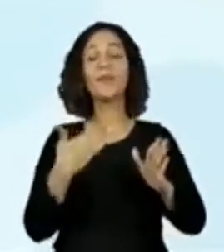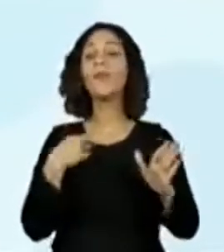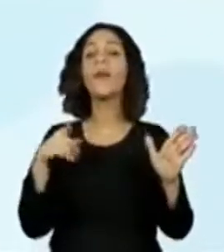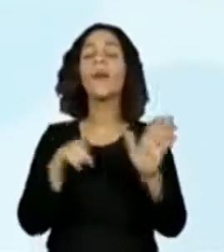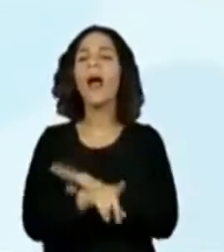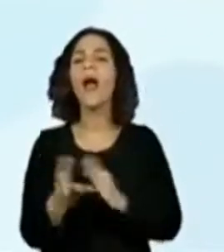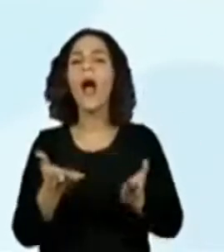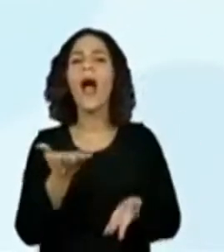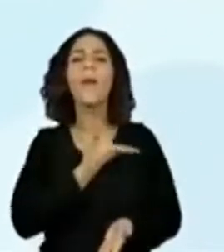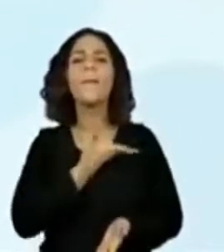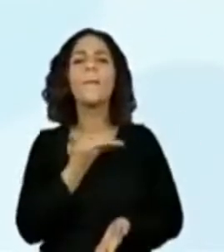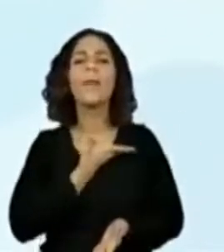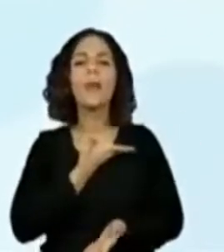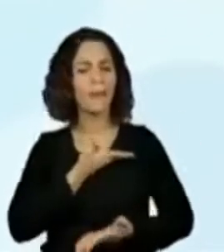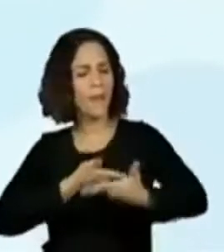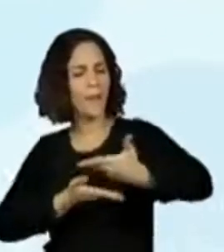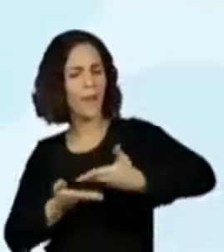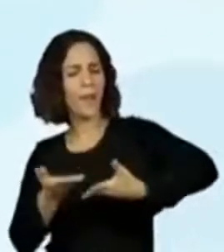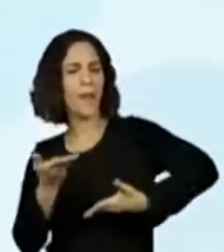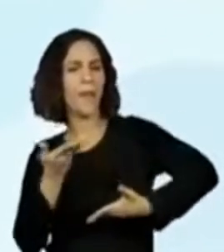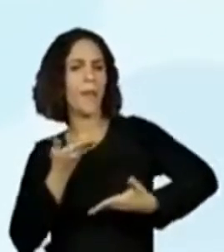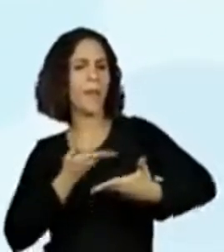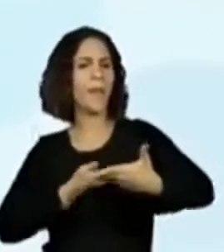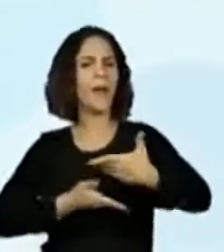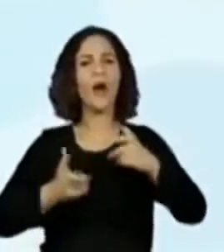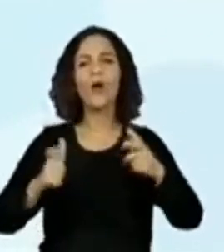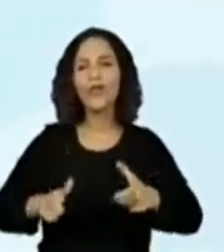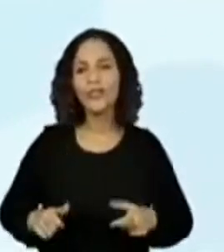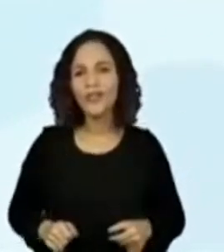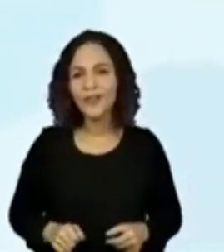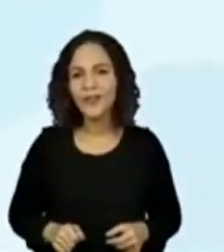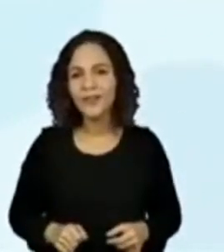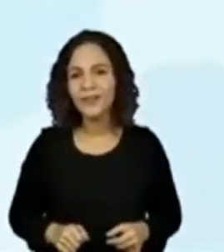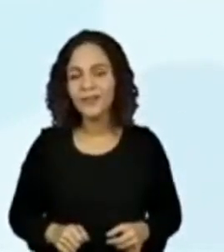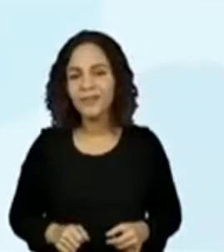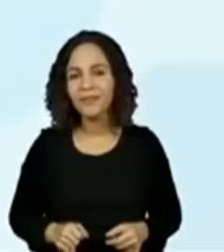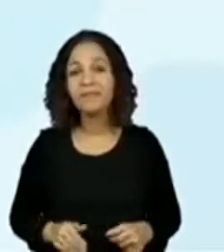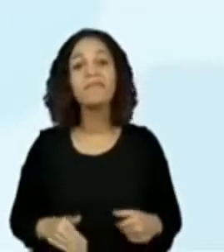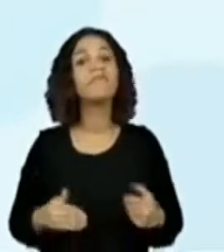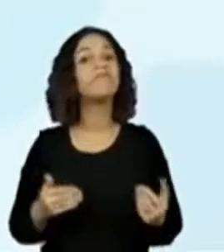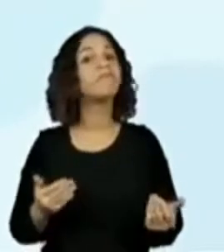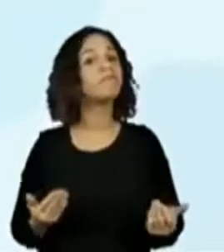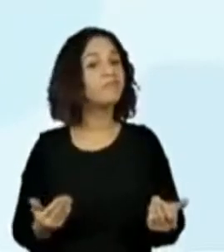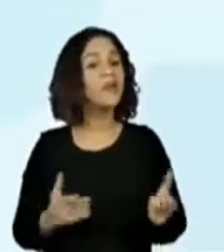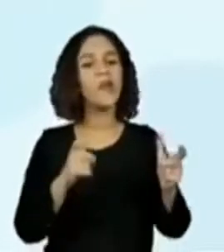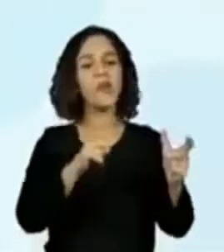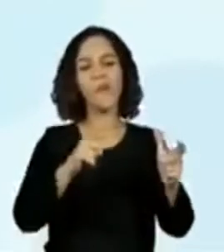fazemos amigos? Em todos esses lugares.